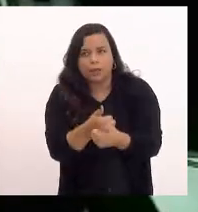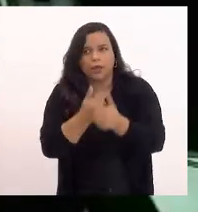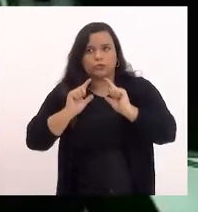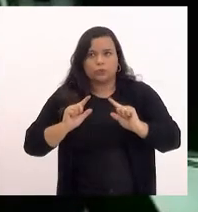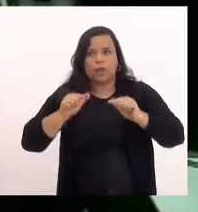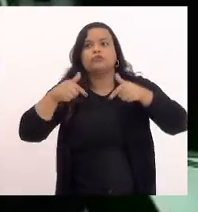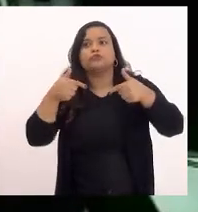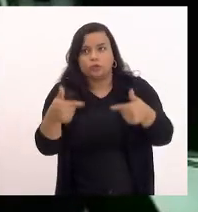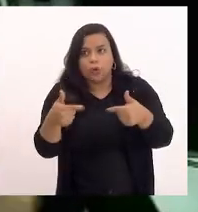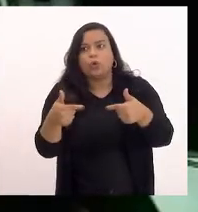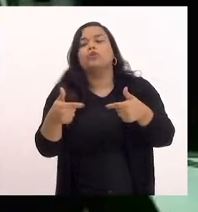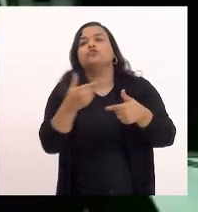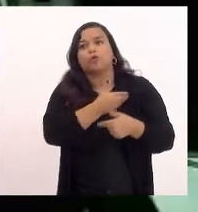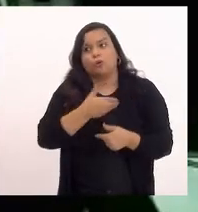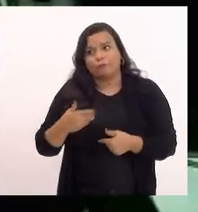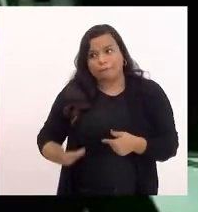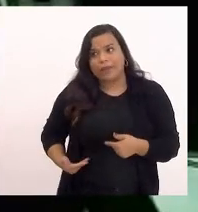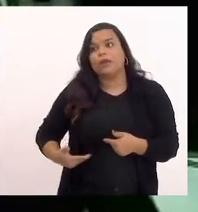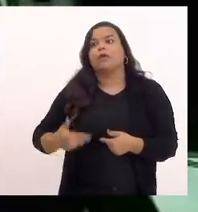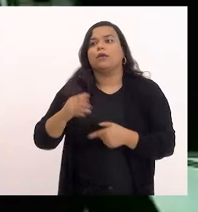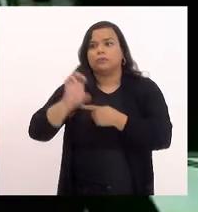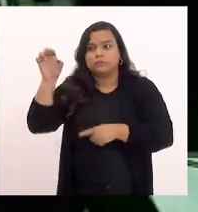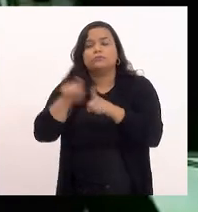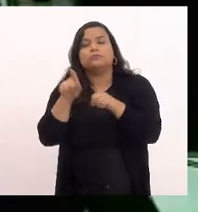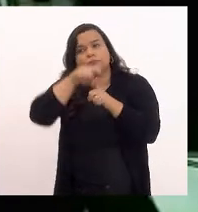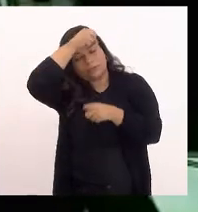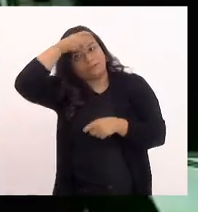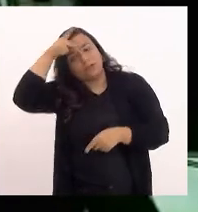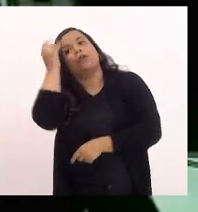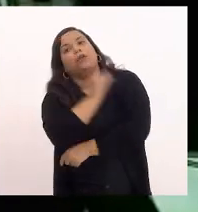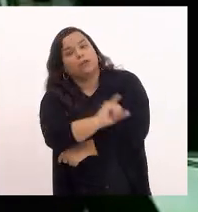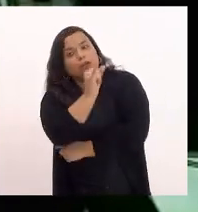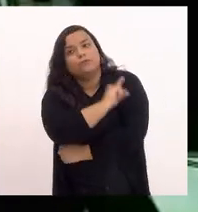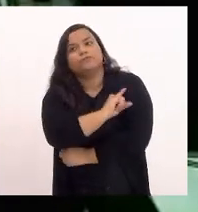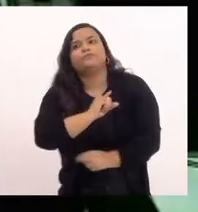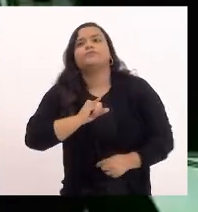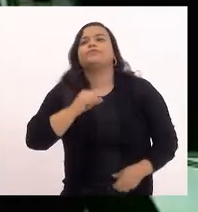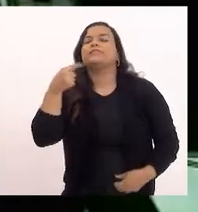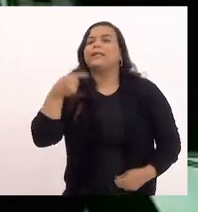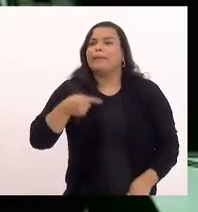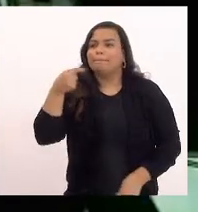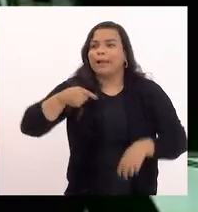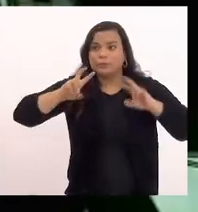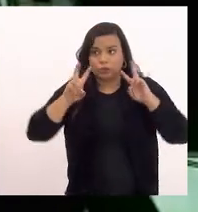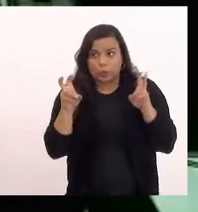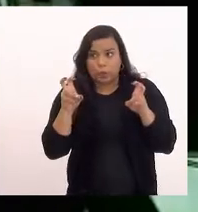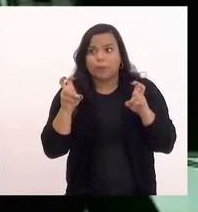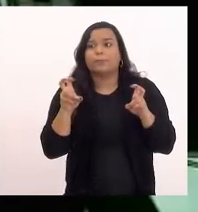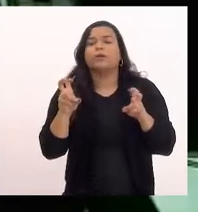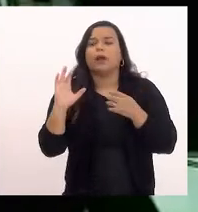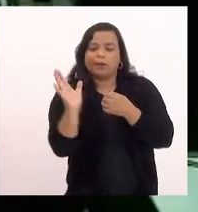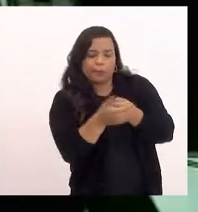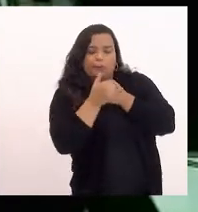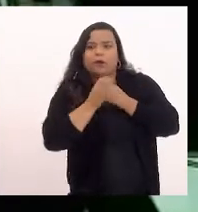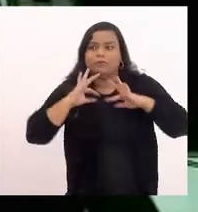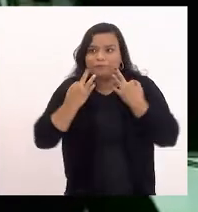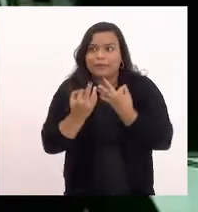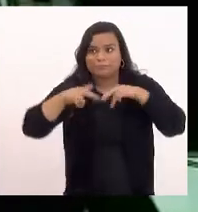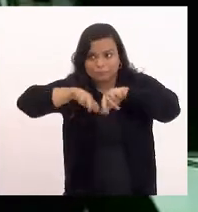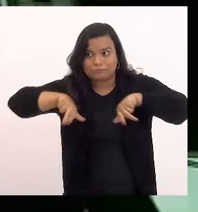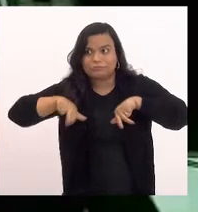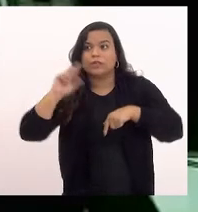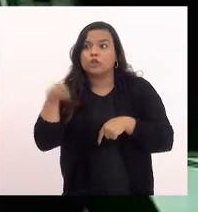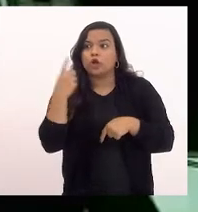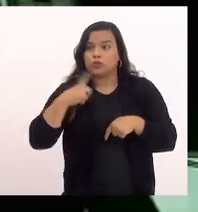do governo do estado e também da prefeitura do Rio de Janeiro debates com relação ao acolhimento dessas famílias a gente